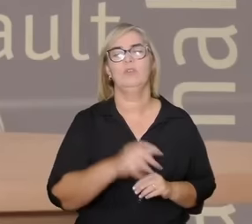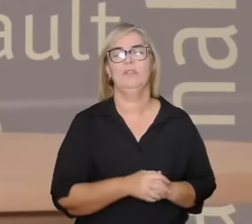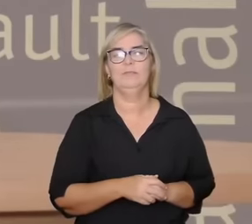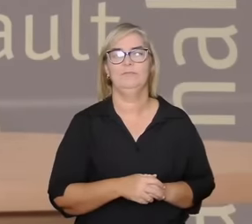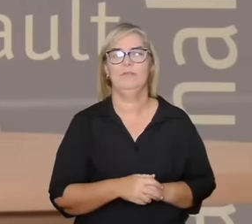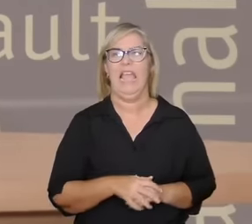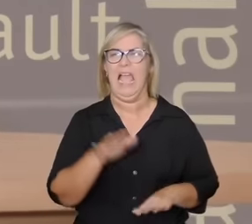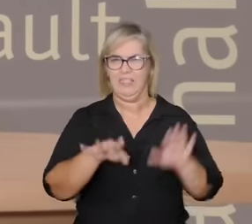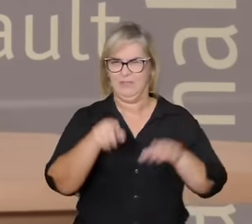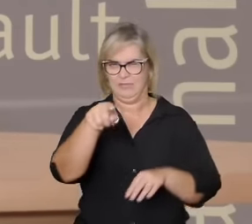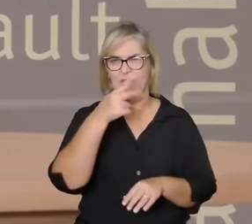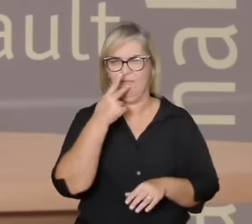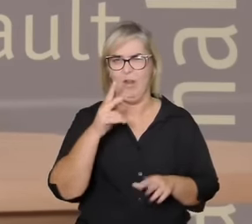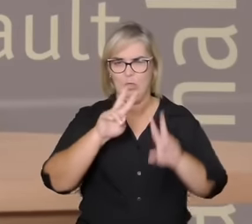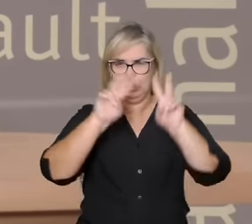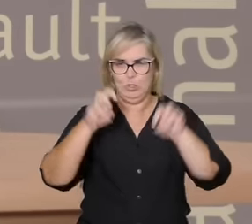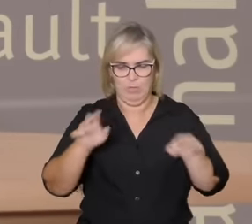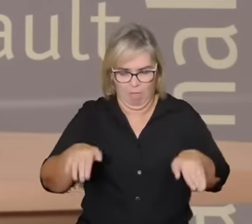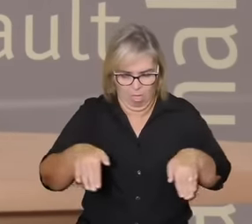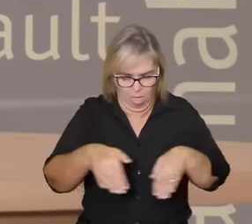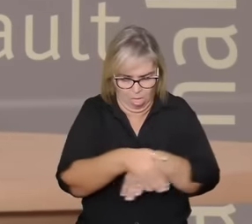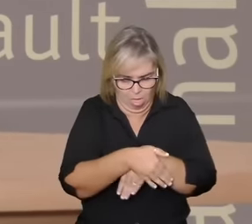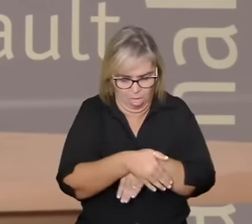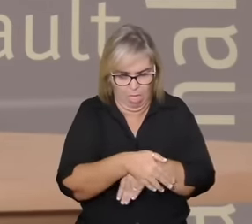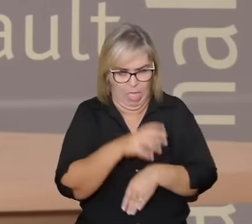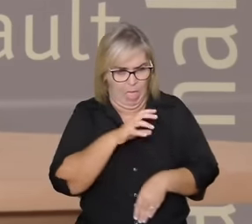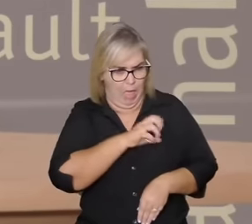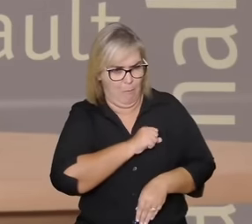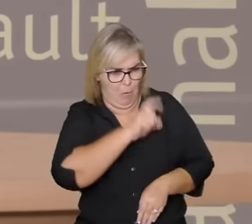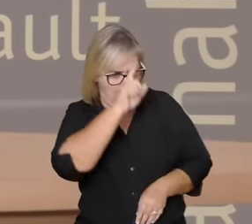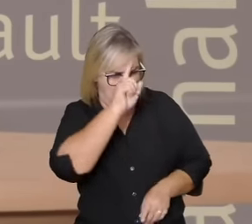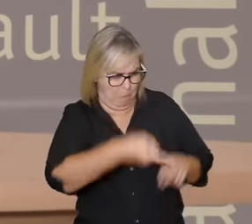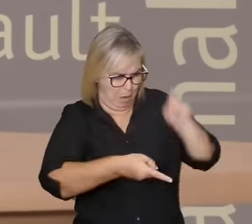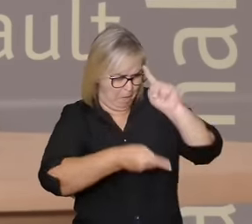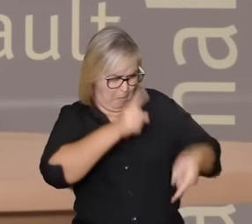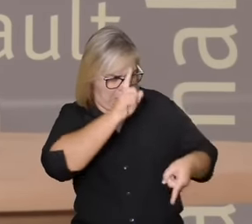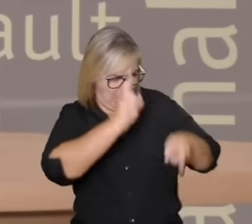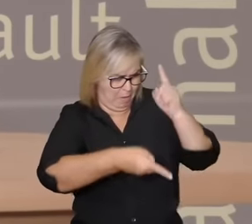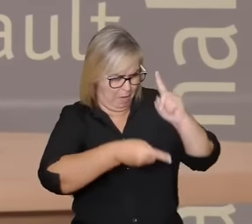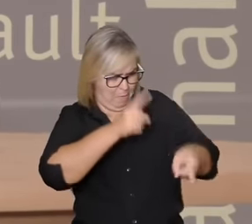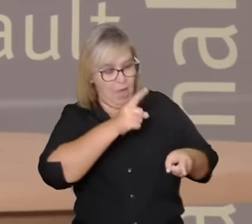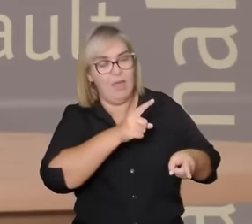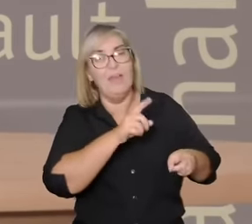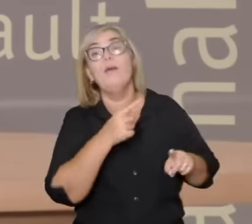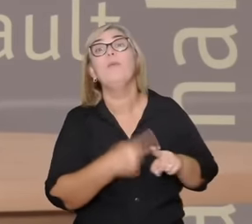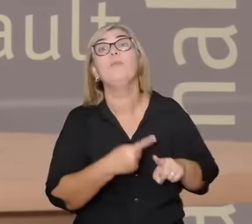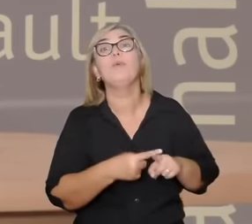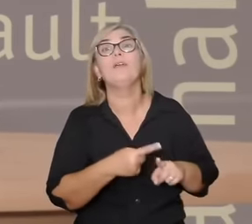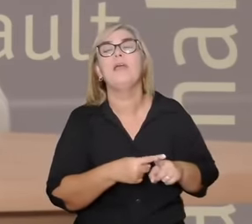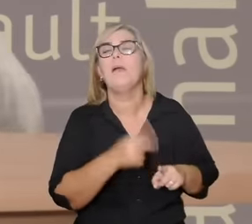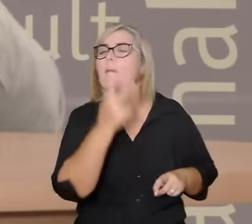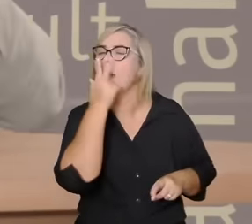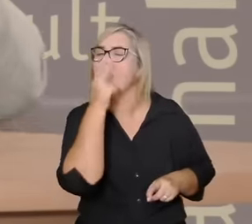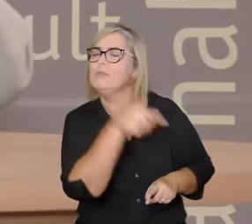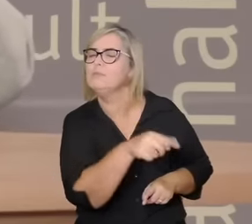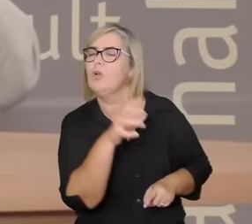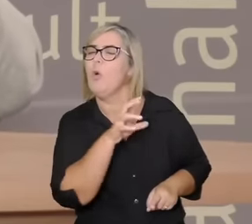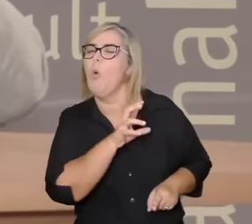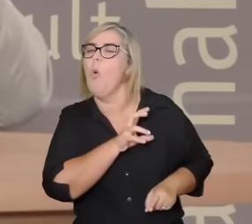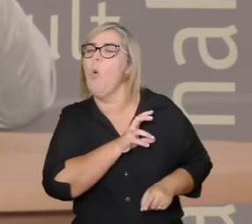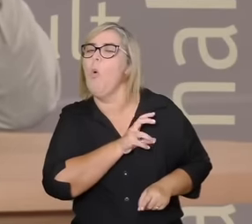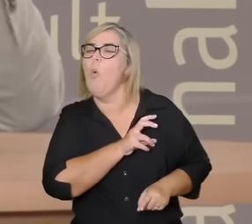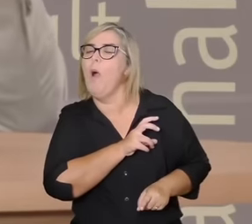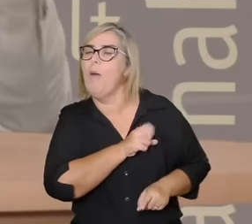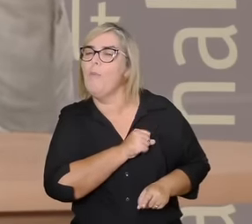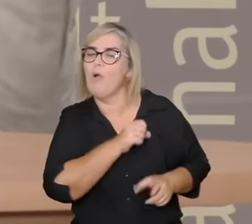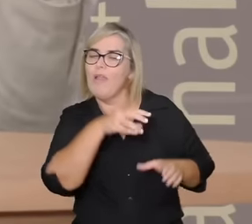subordinativas as formas que são autoritárias de amor é porque o amor ele está na composição mas se